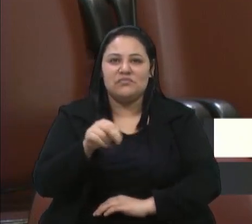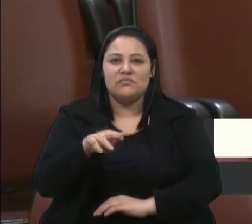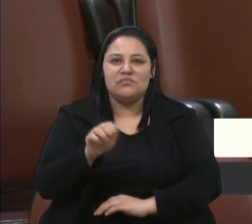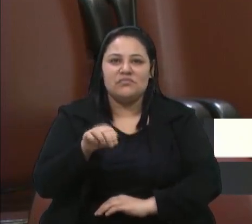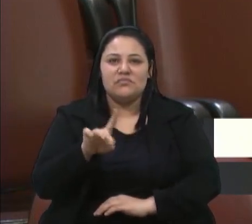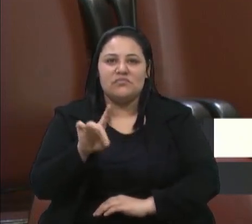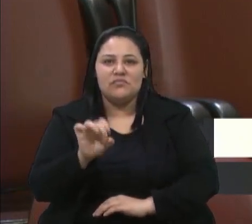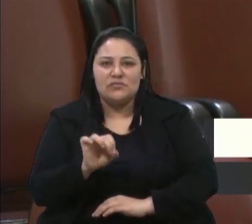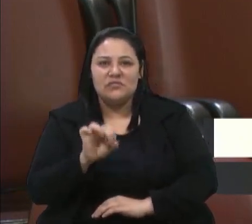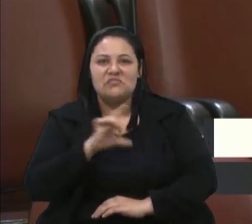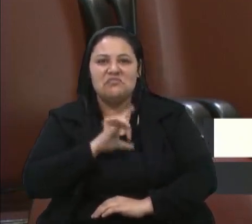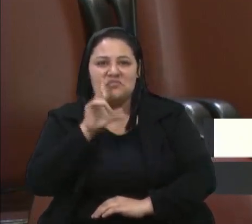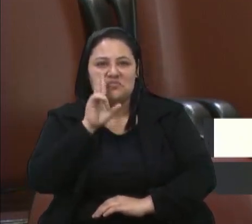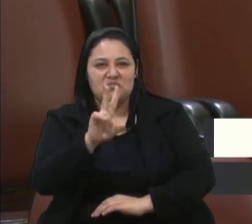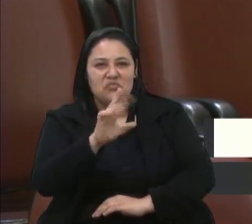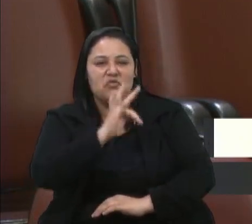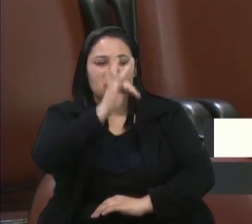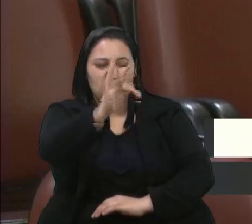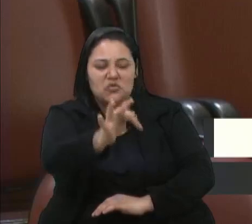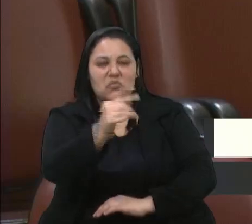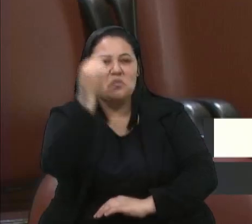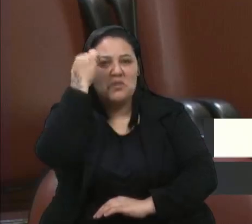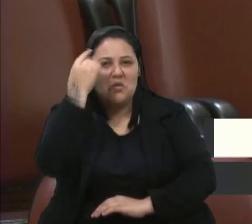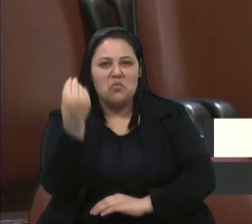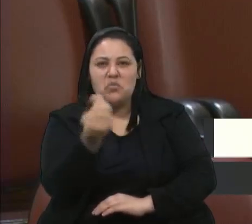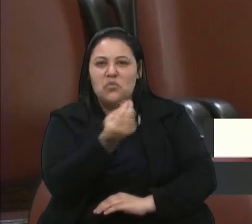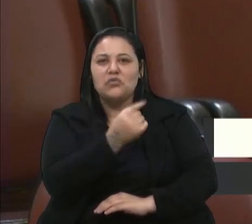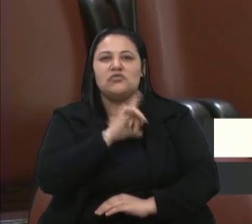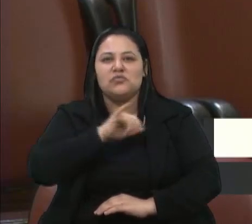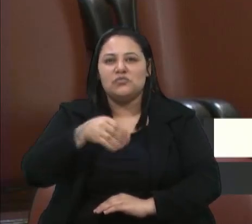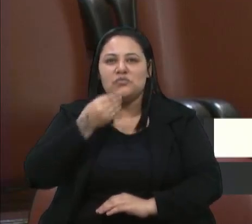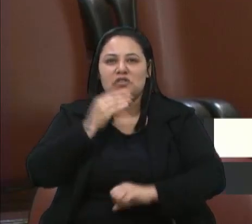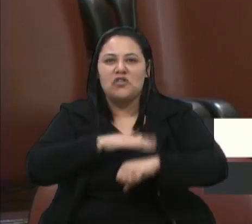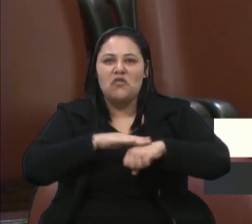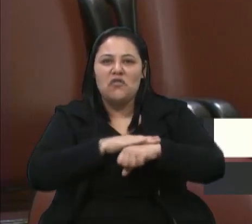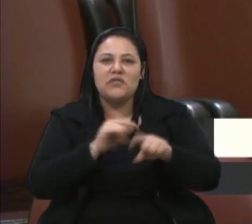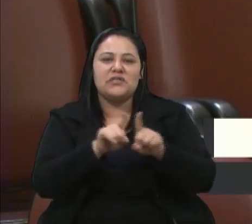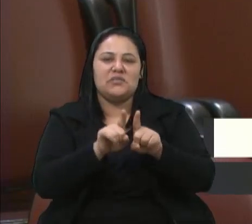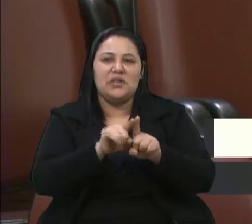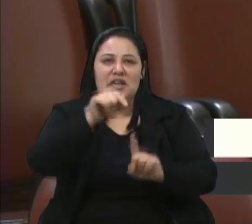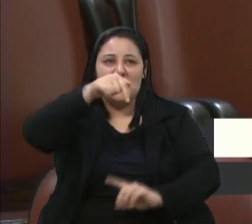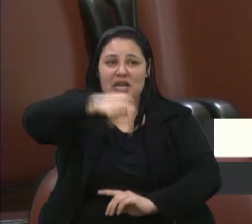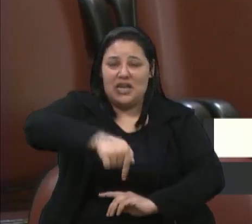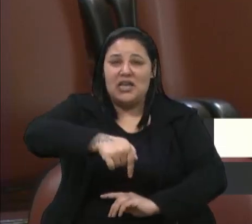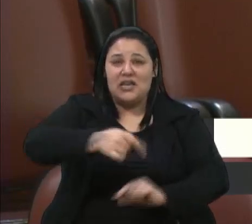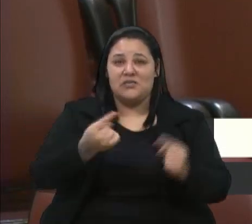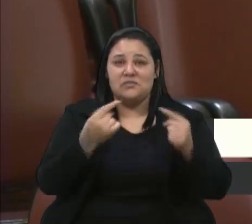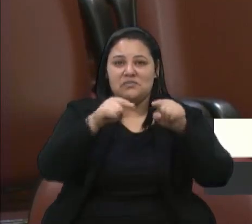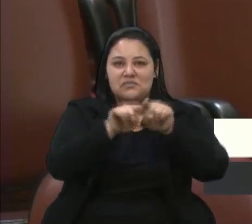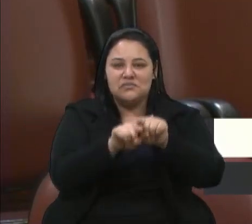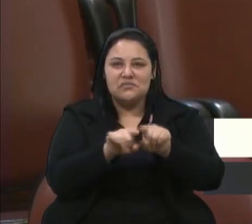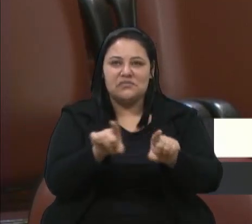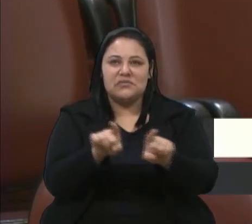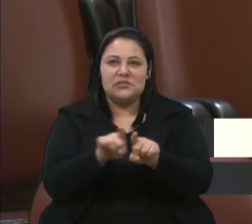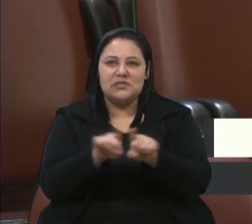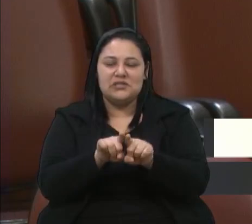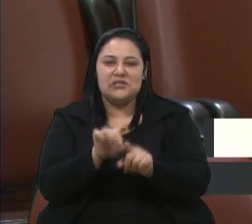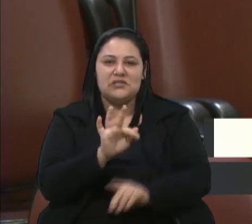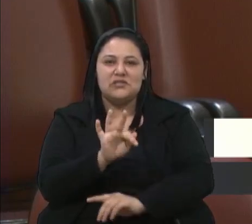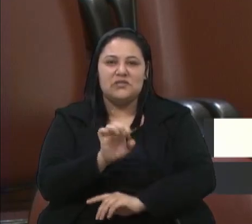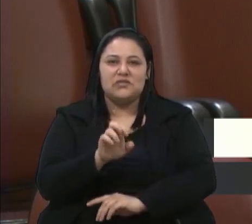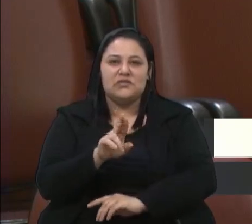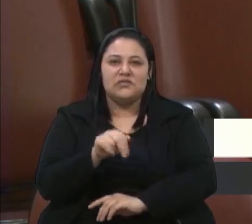qual tive a oportunidade de conversar muito com ele nesta oportunidade. Esse parceiro, o Fernando,